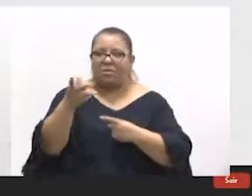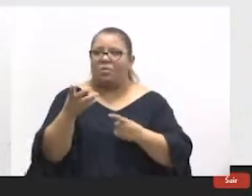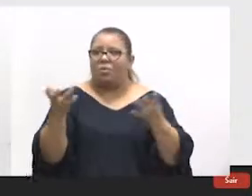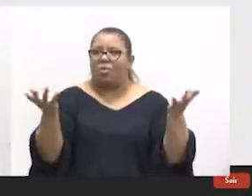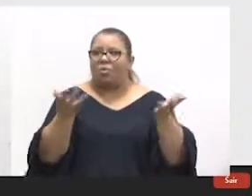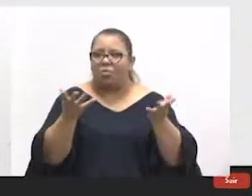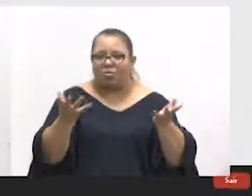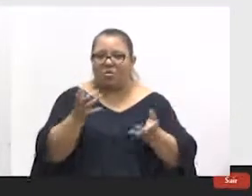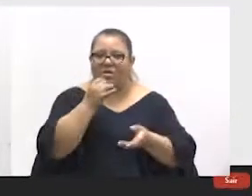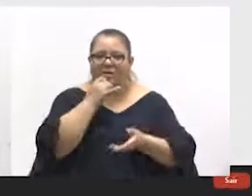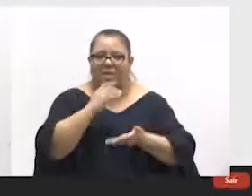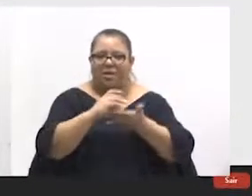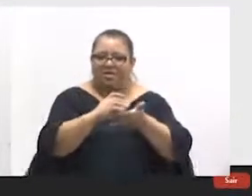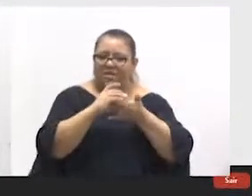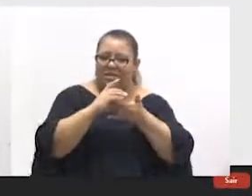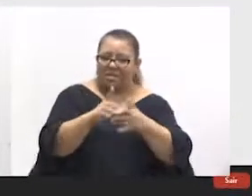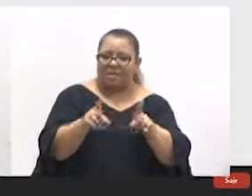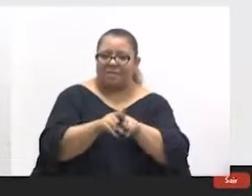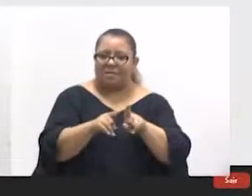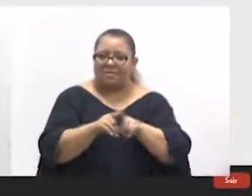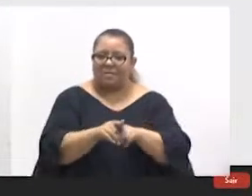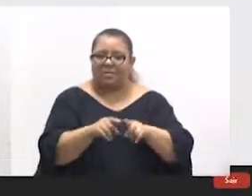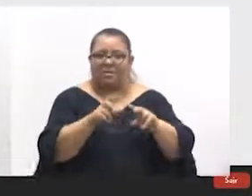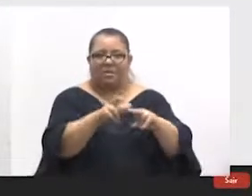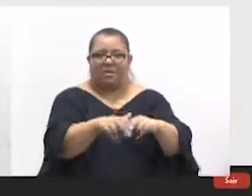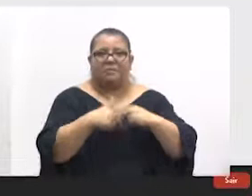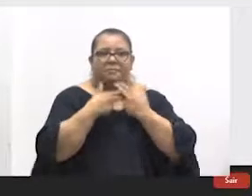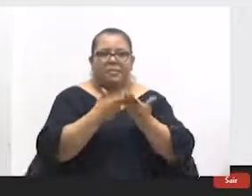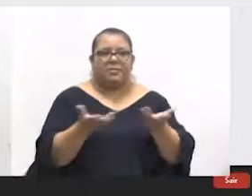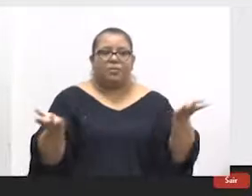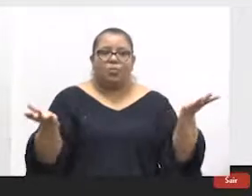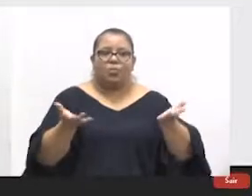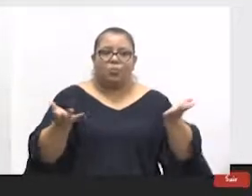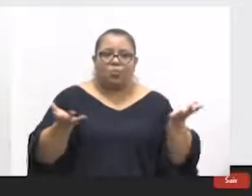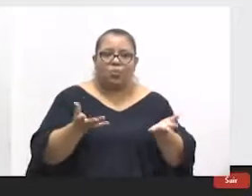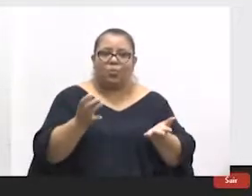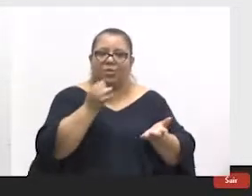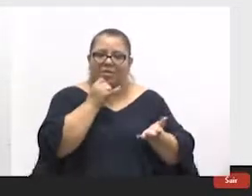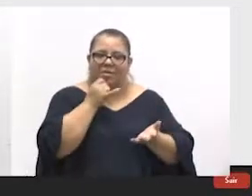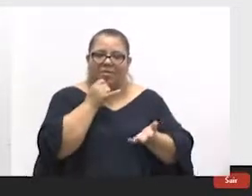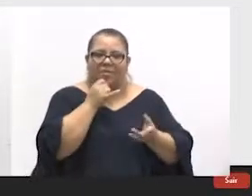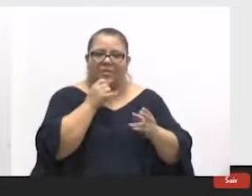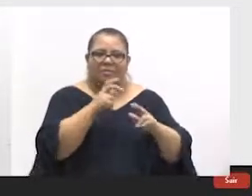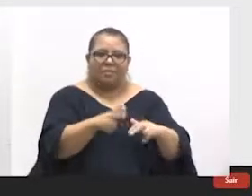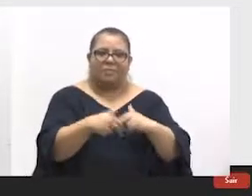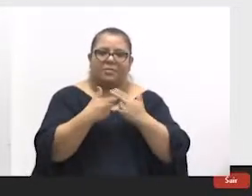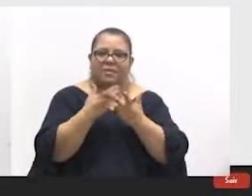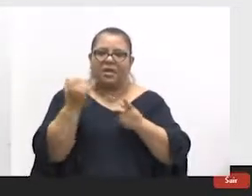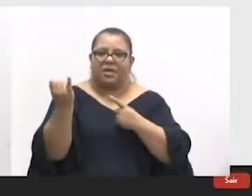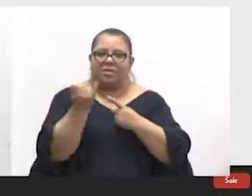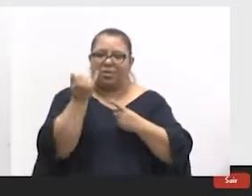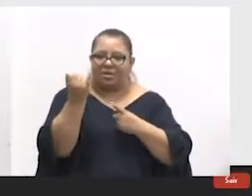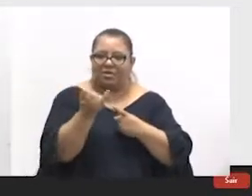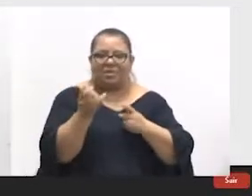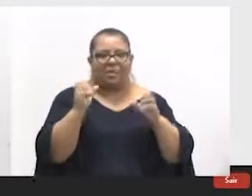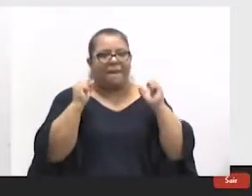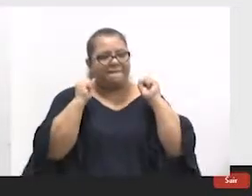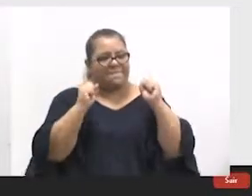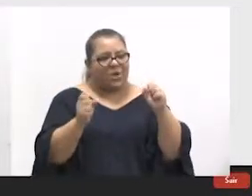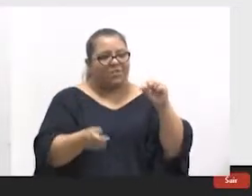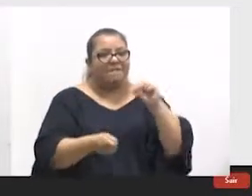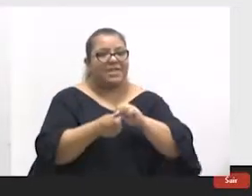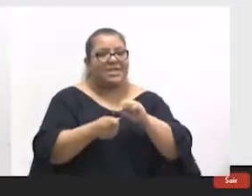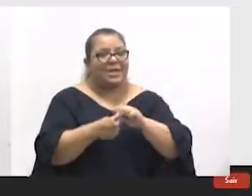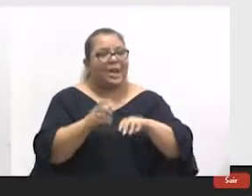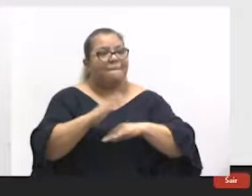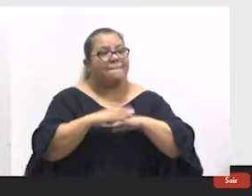financeiramente, quanto acesso, quanto gestão mesmo, seria fundamental para a gente poder fazer mais do